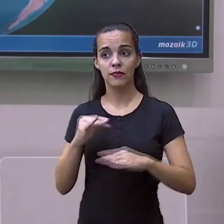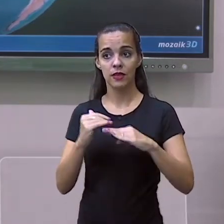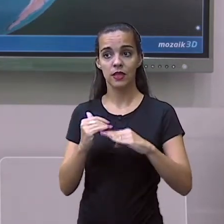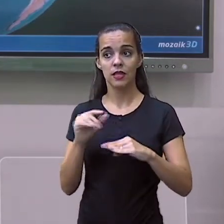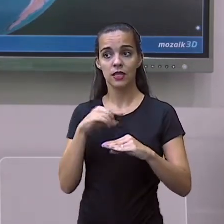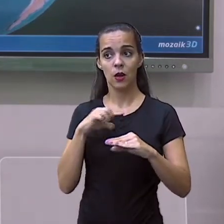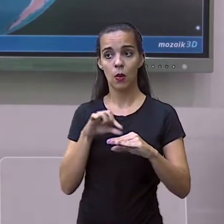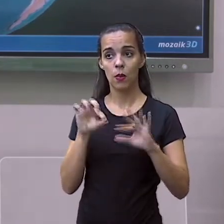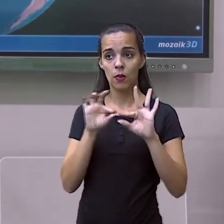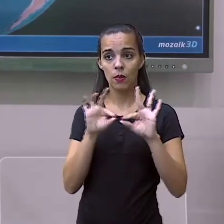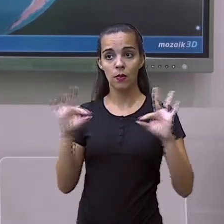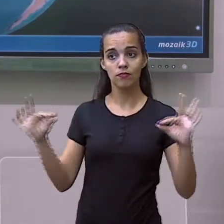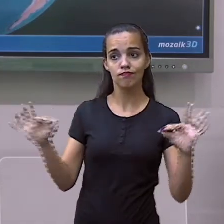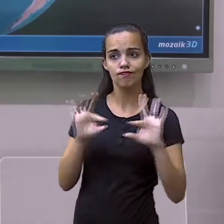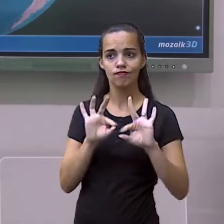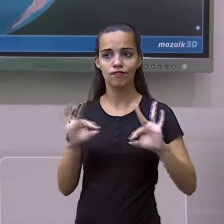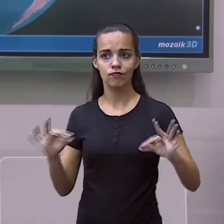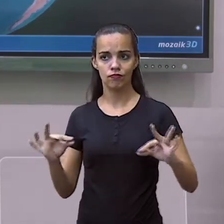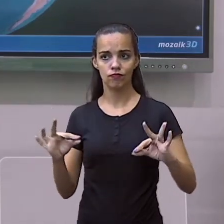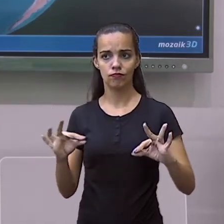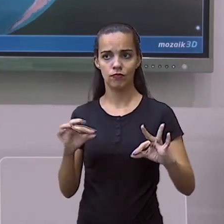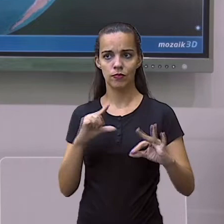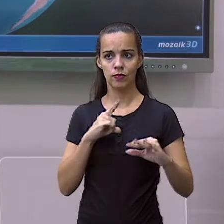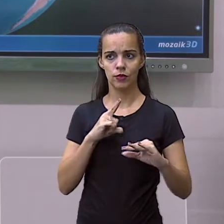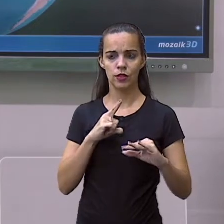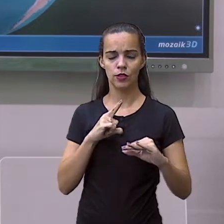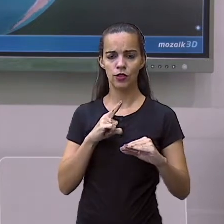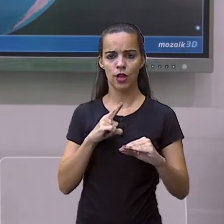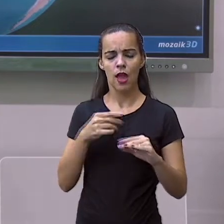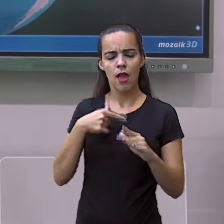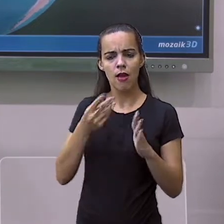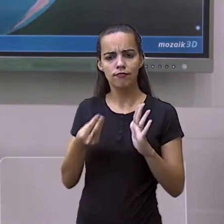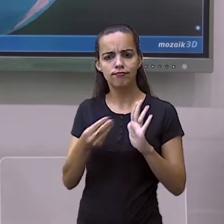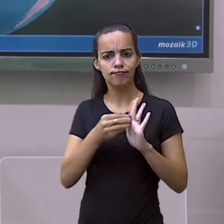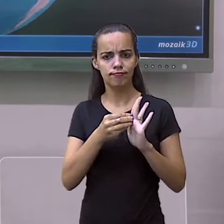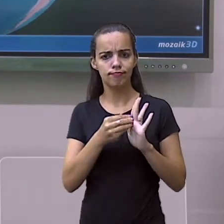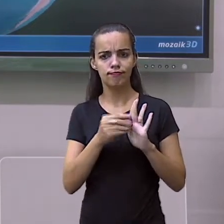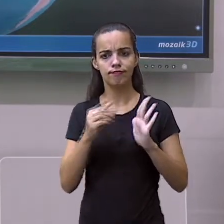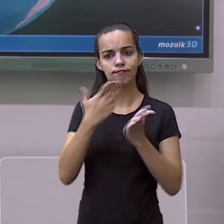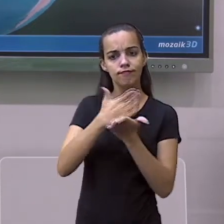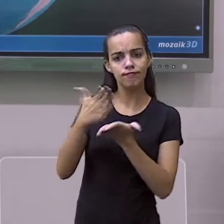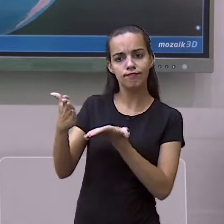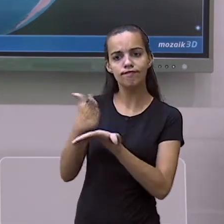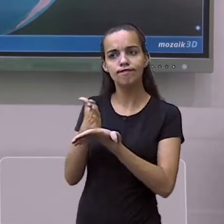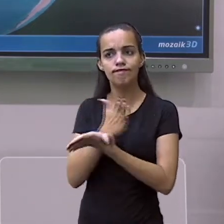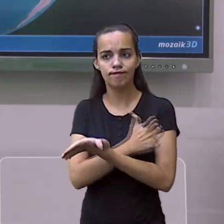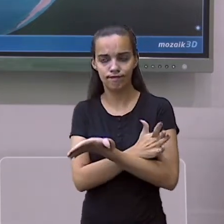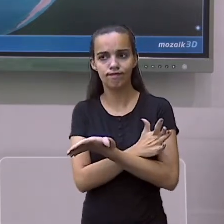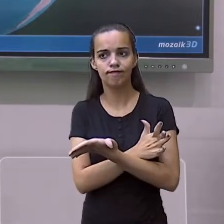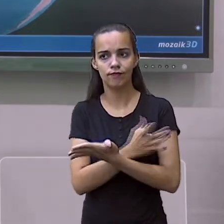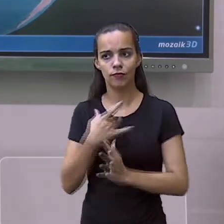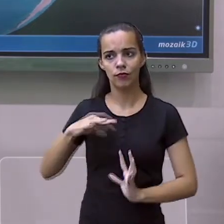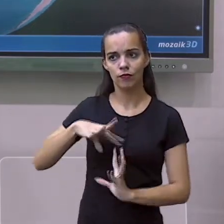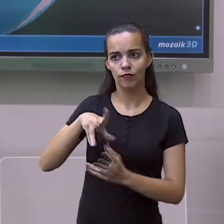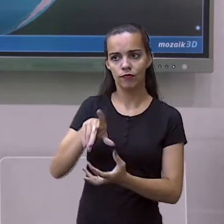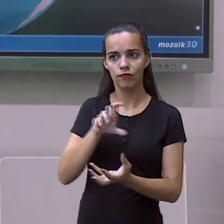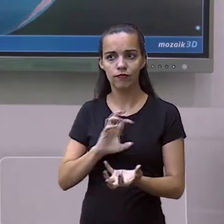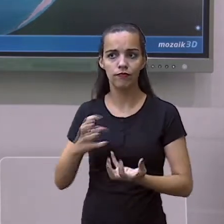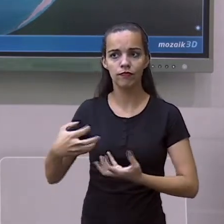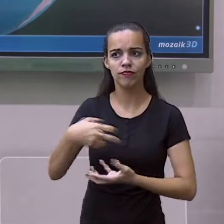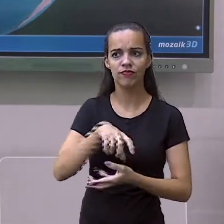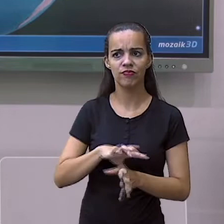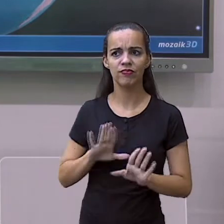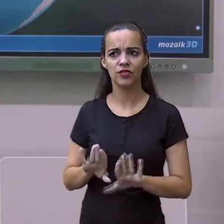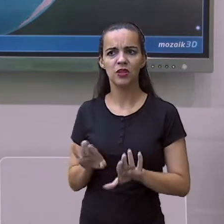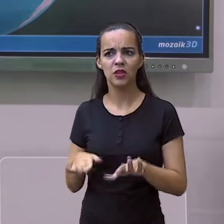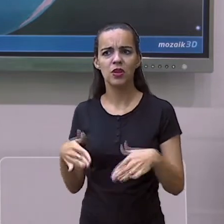ilhas, que compõem o subcontinente da América Central. E o ístimo, Eliane, o que